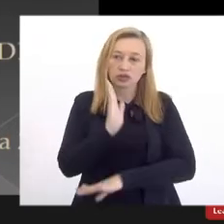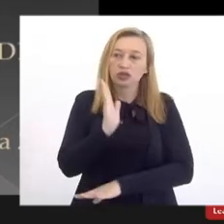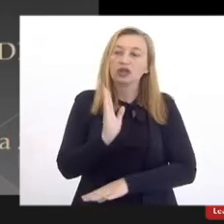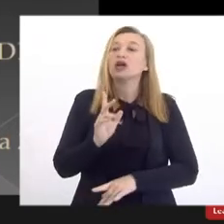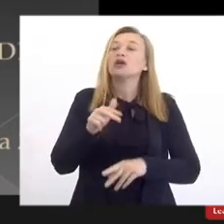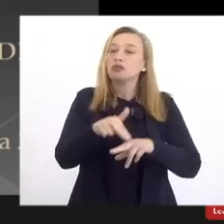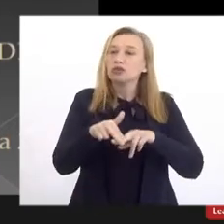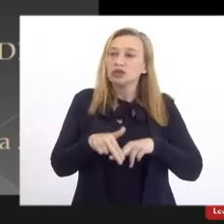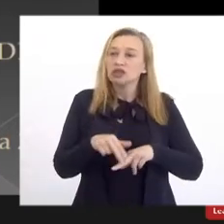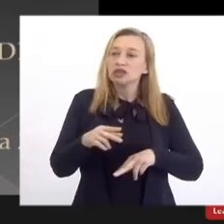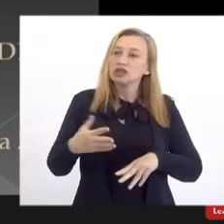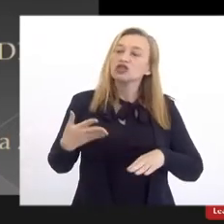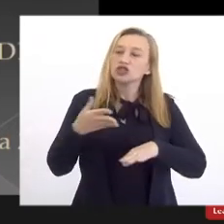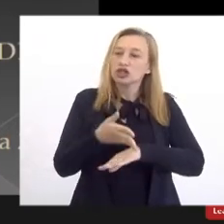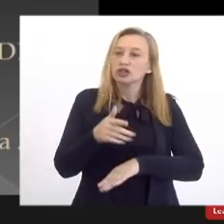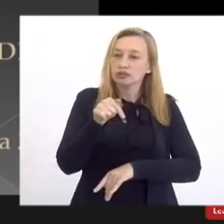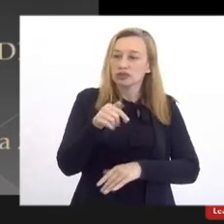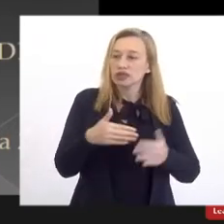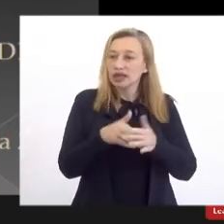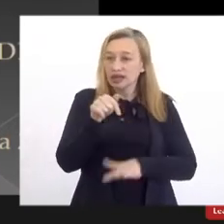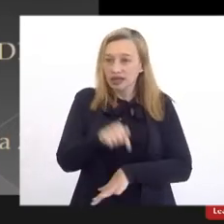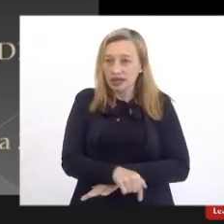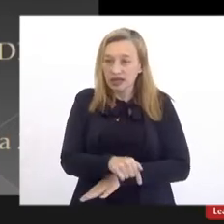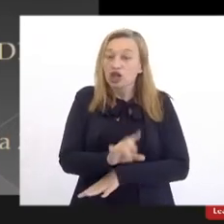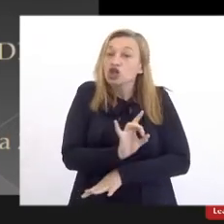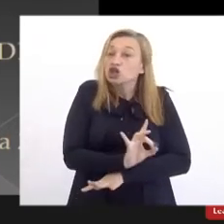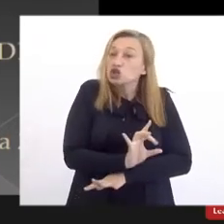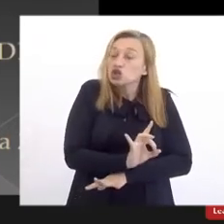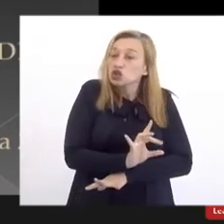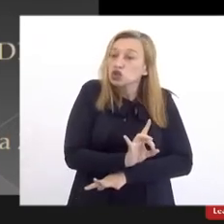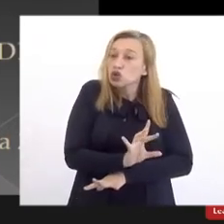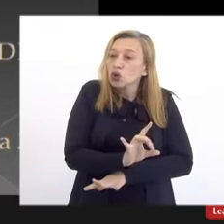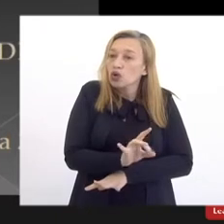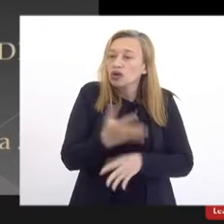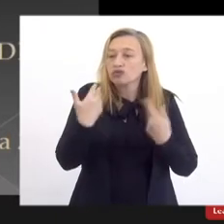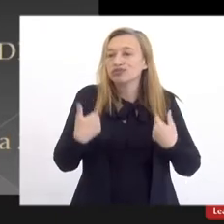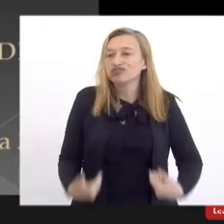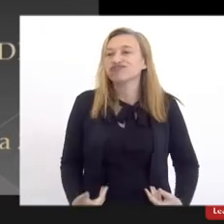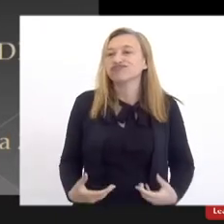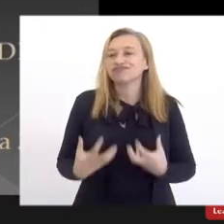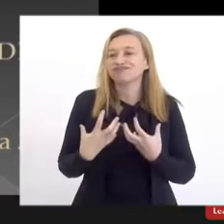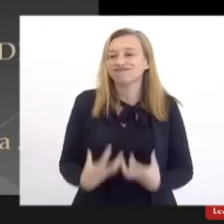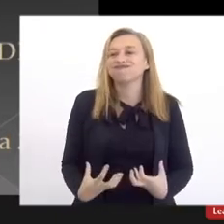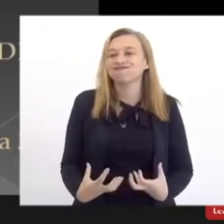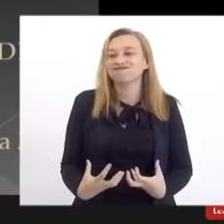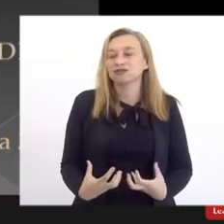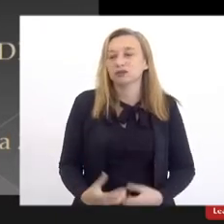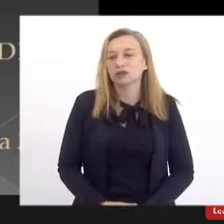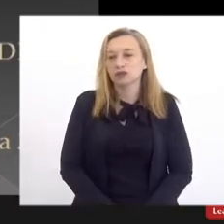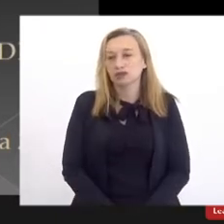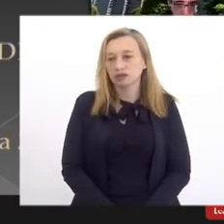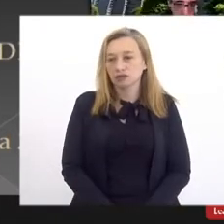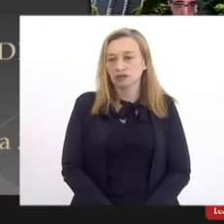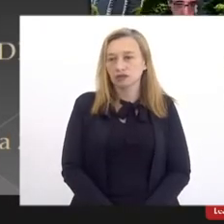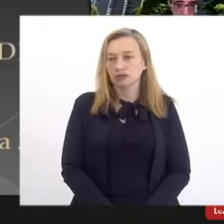apesar de tudo nós chegamos até aqui, só que os corpos estão cansados, estão exaustos.